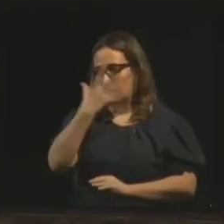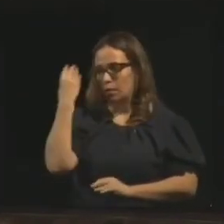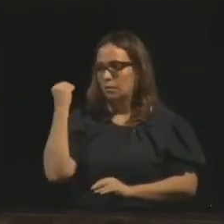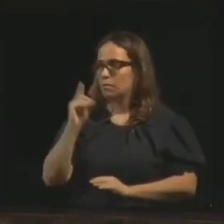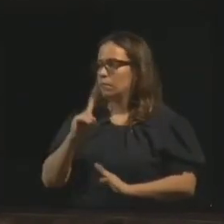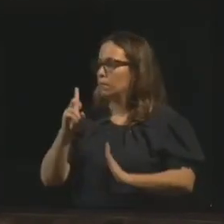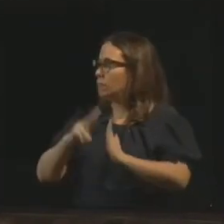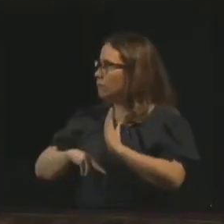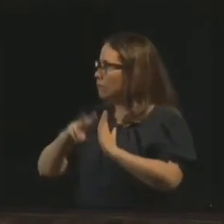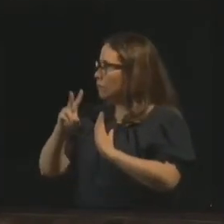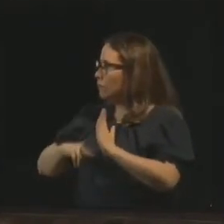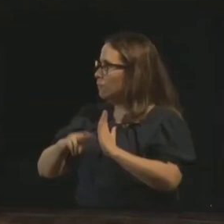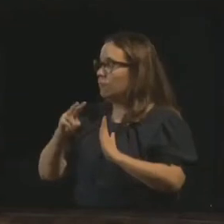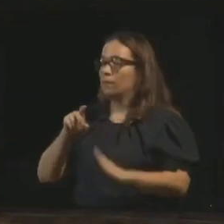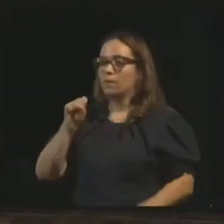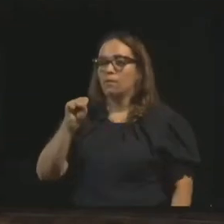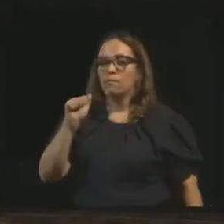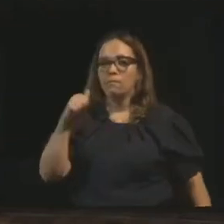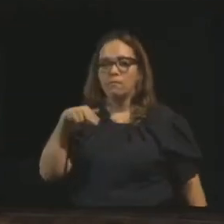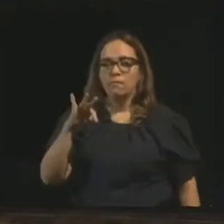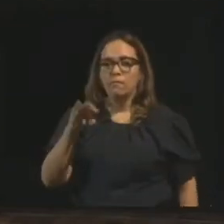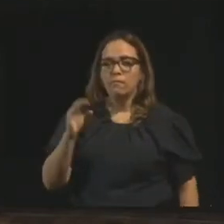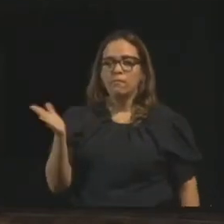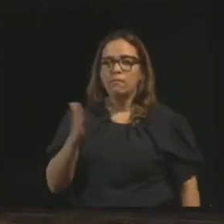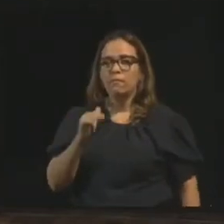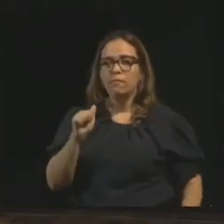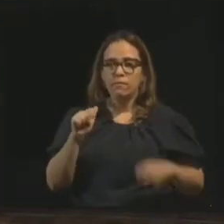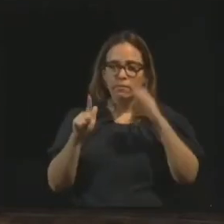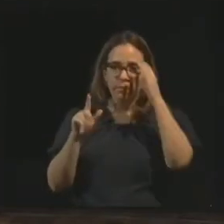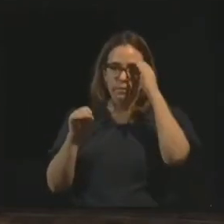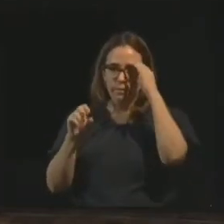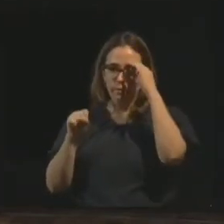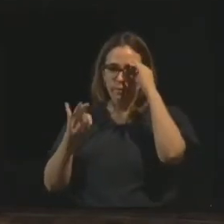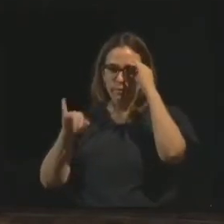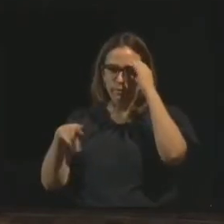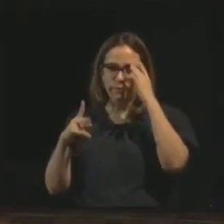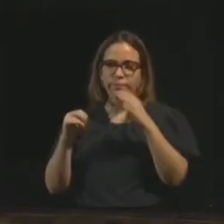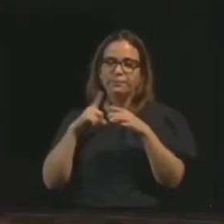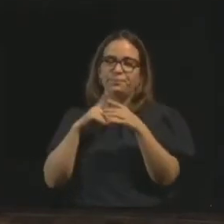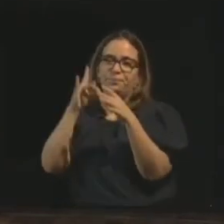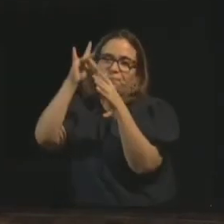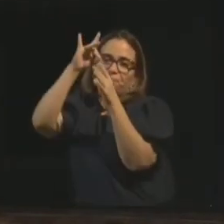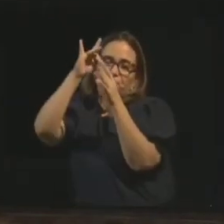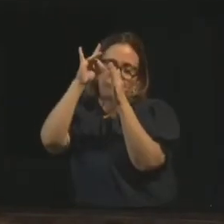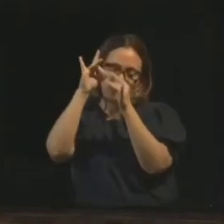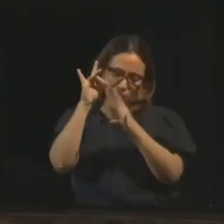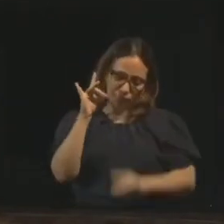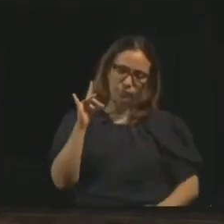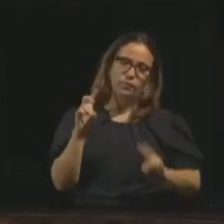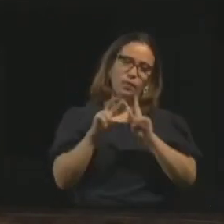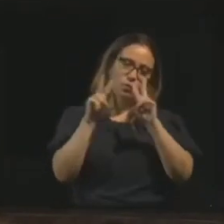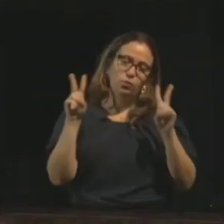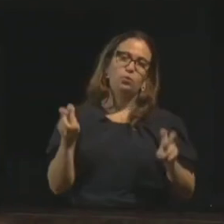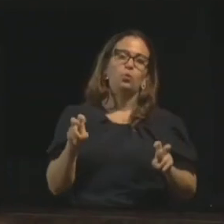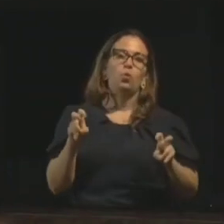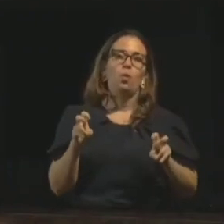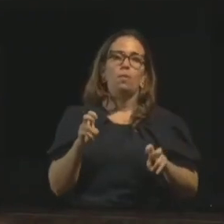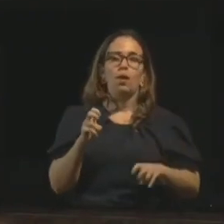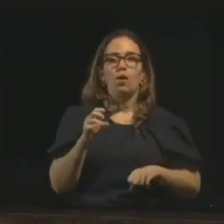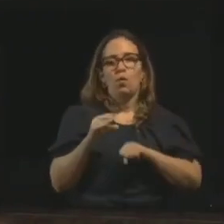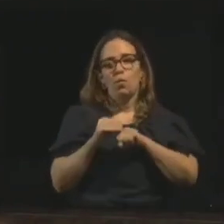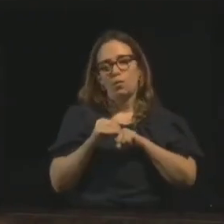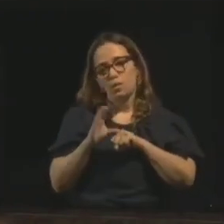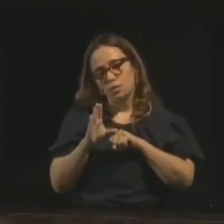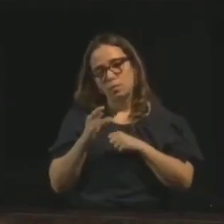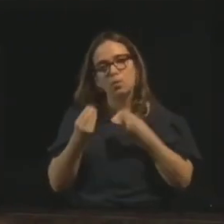quando o Santo Agostinho nos traz uma orientação detalhada sobre o processo de autoconhecimento.